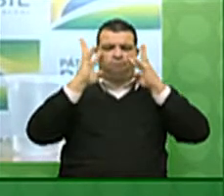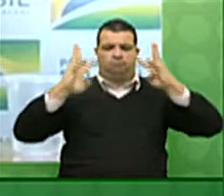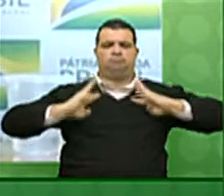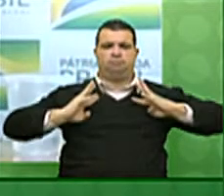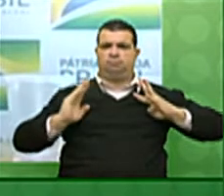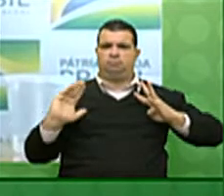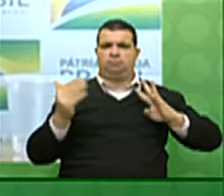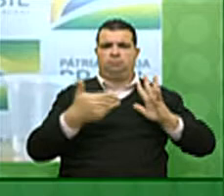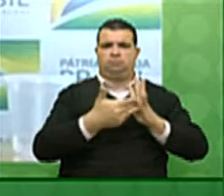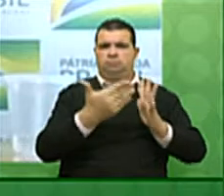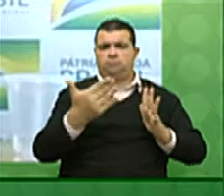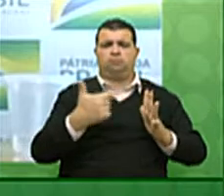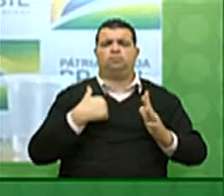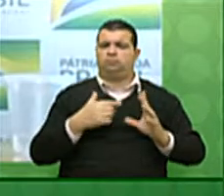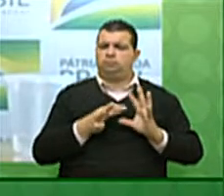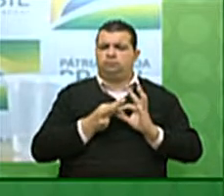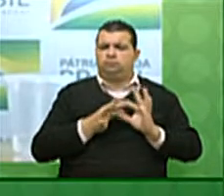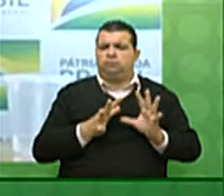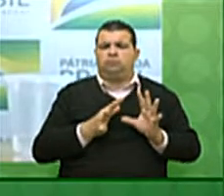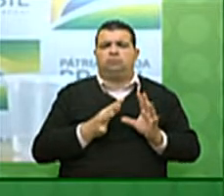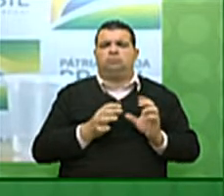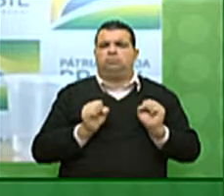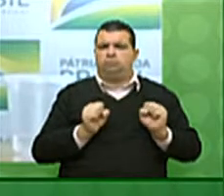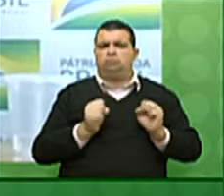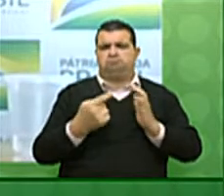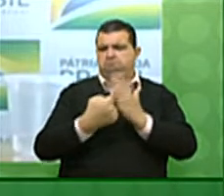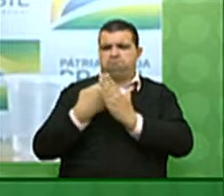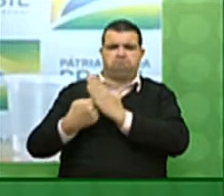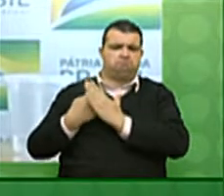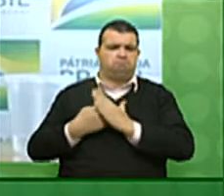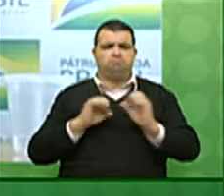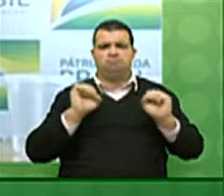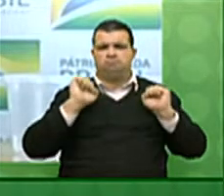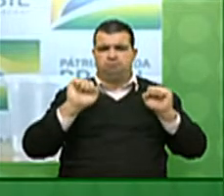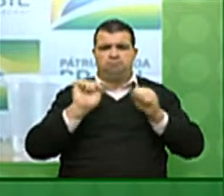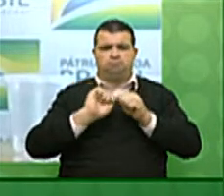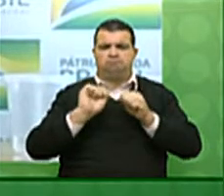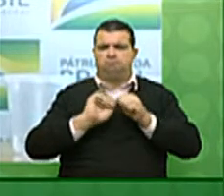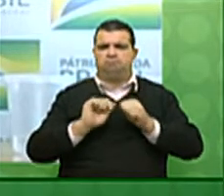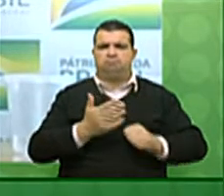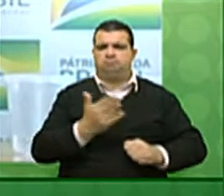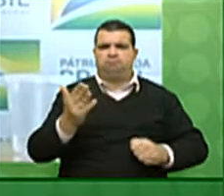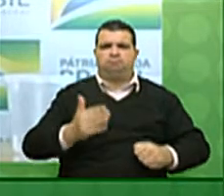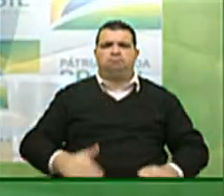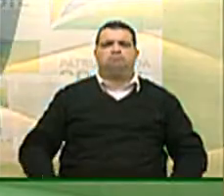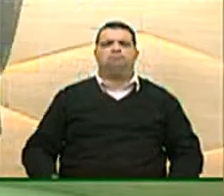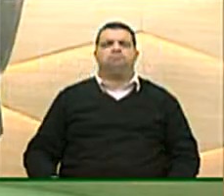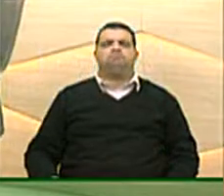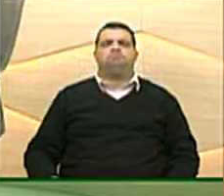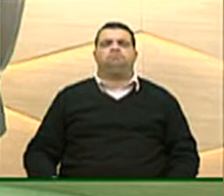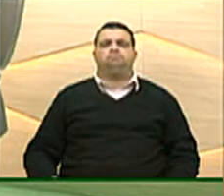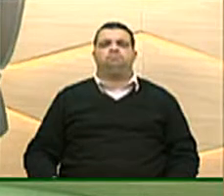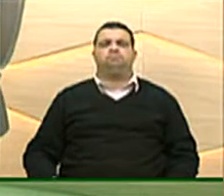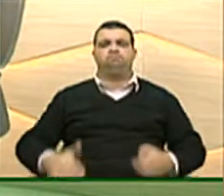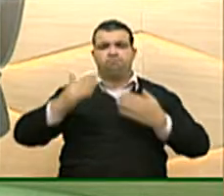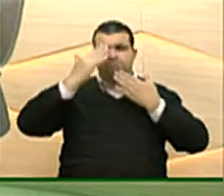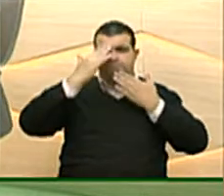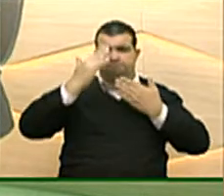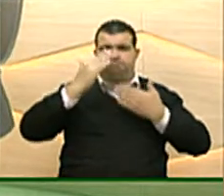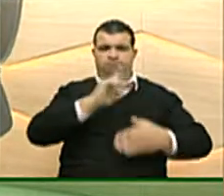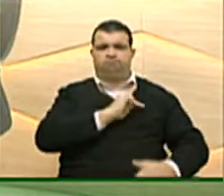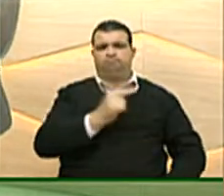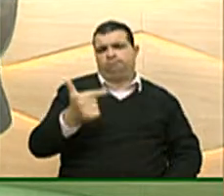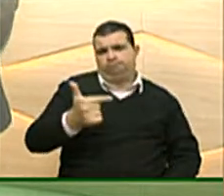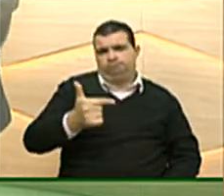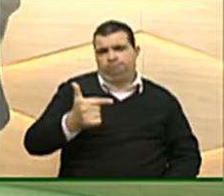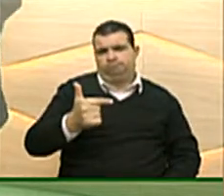e me coloco à disposição para as perguntas que se fizerem necessárias. Muito obrigado, vice-presidente da República,